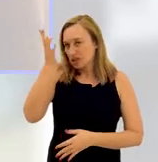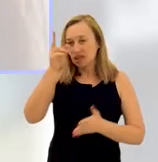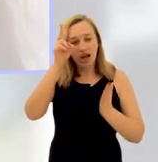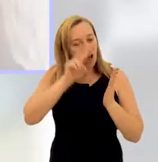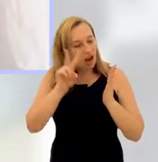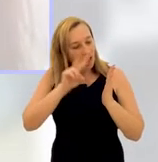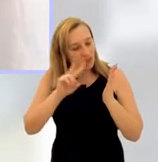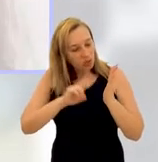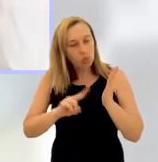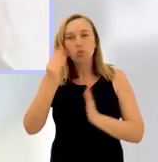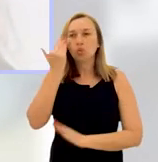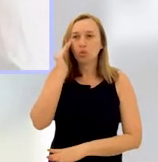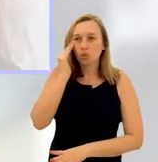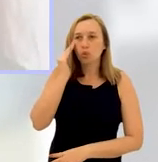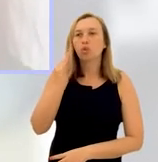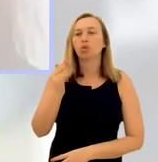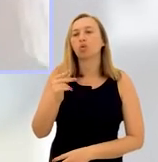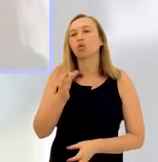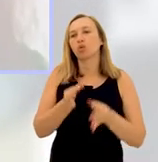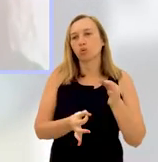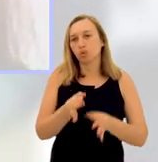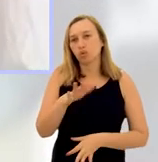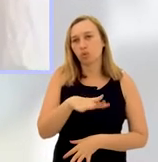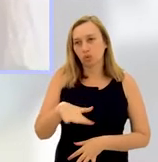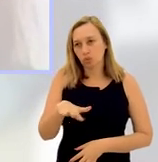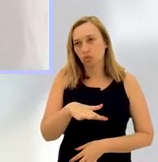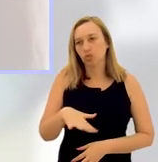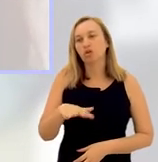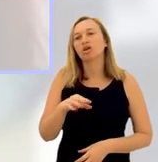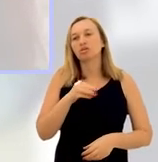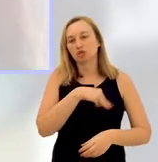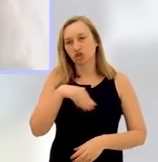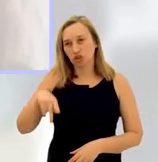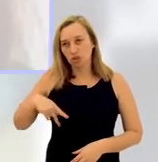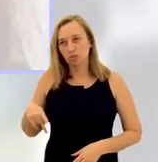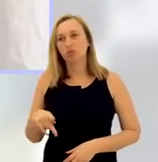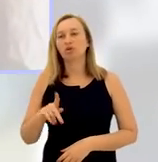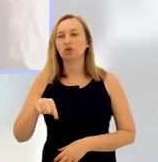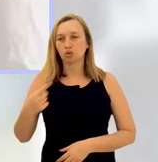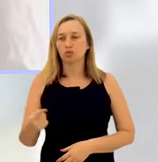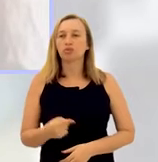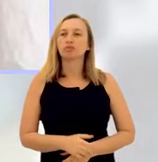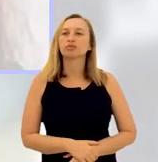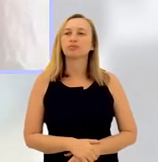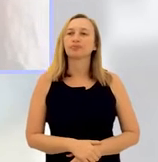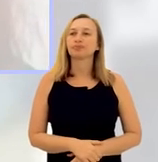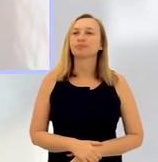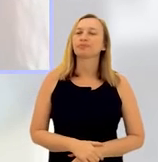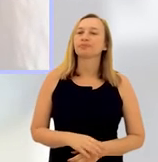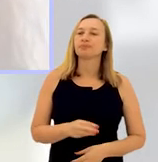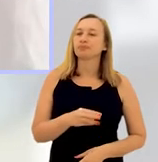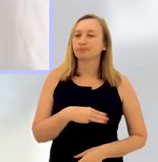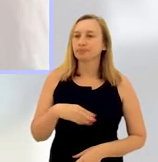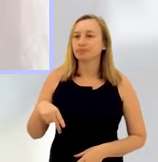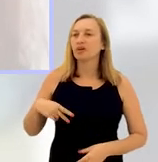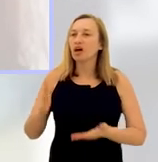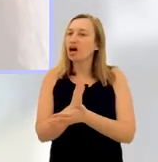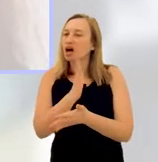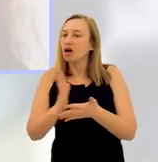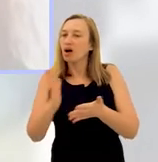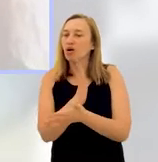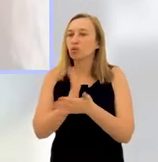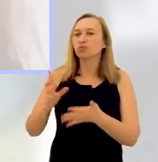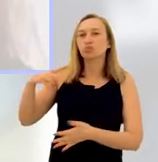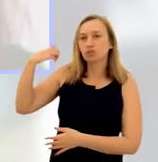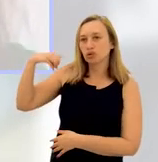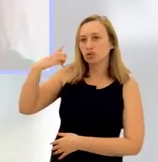facilitar a leitura, a compreensão por parte do judiciário, do Ministério Público, etc. Inclusive a gente sabe que até